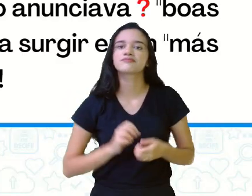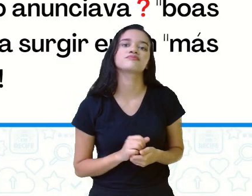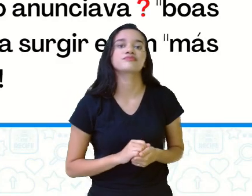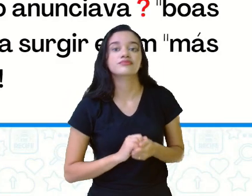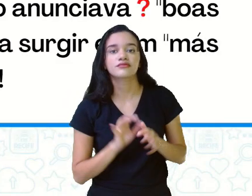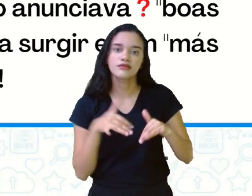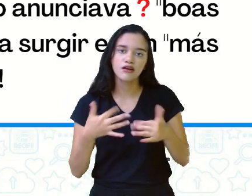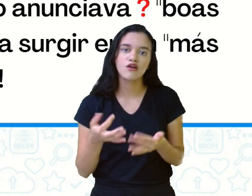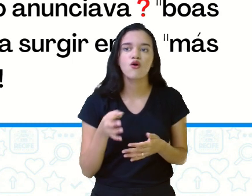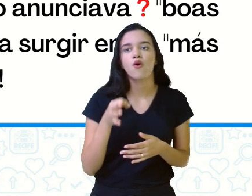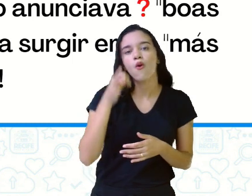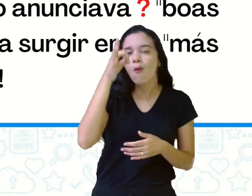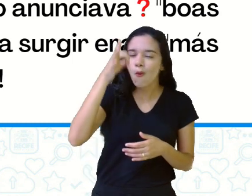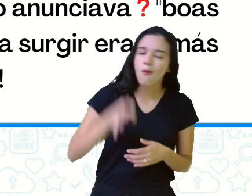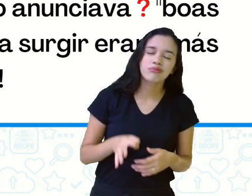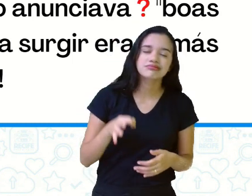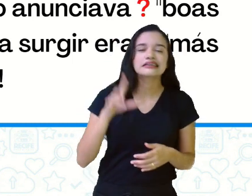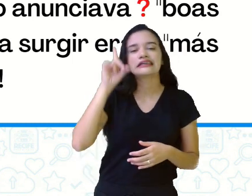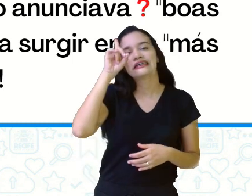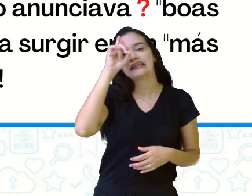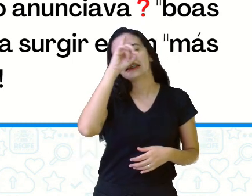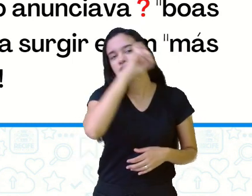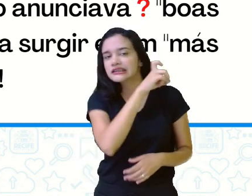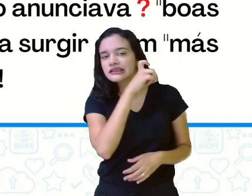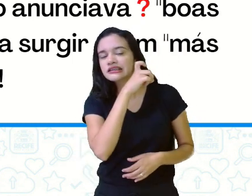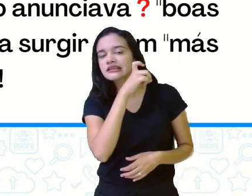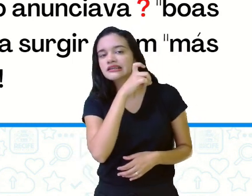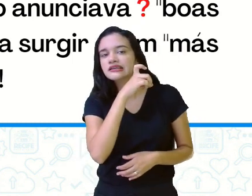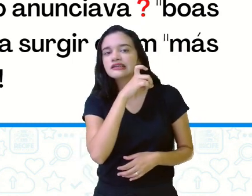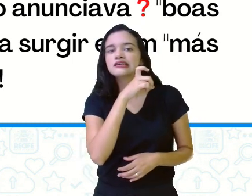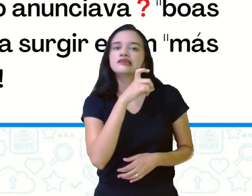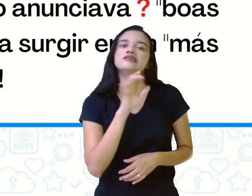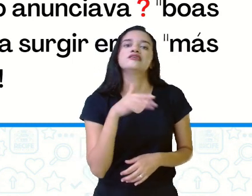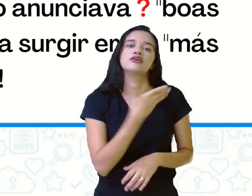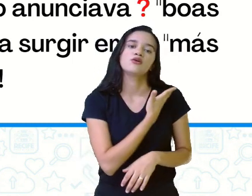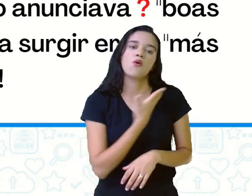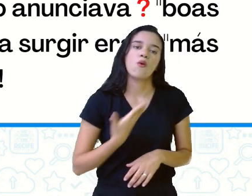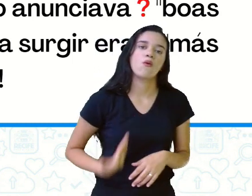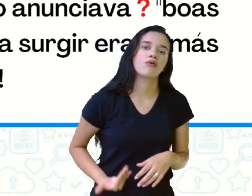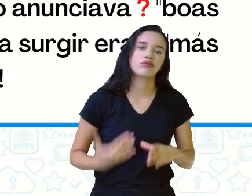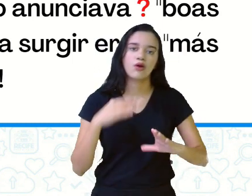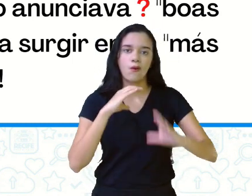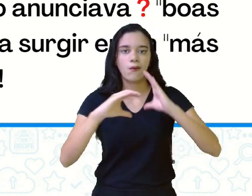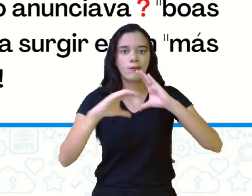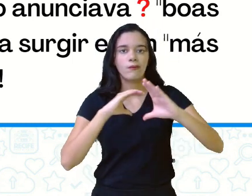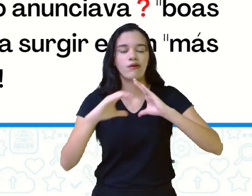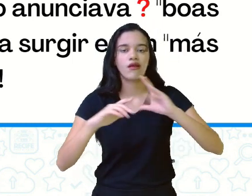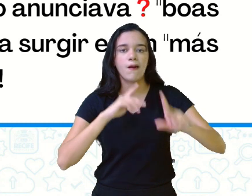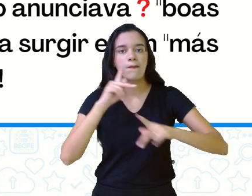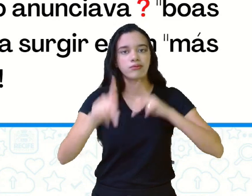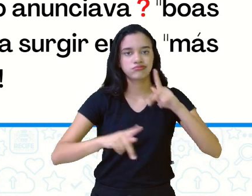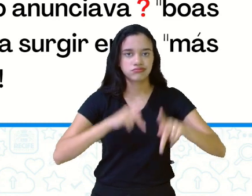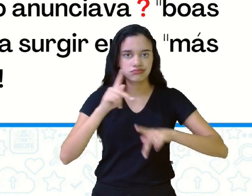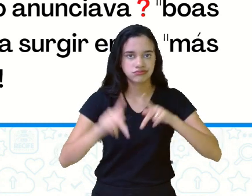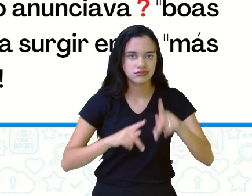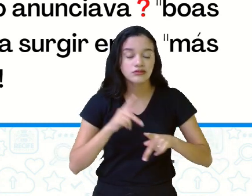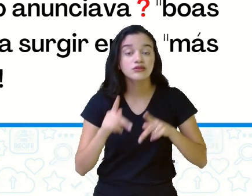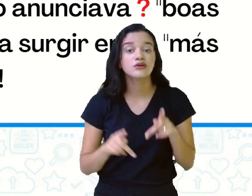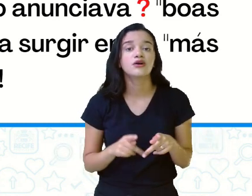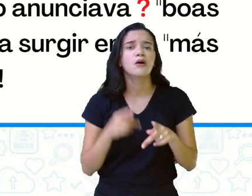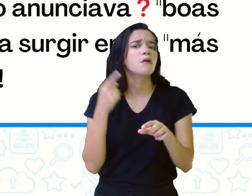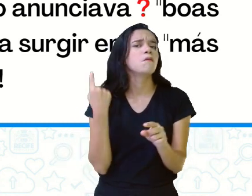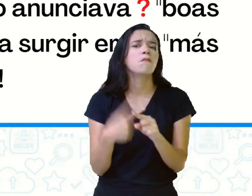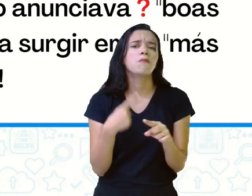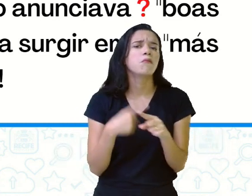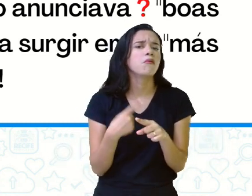certeza, era muito difícil para governantes se comunicarem com população, porque tudo